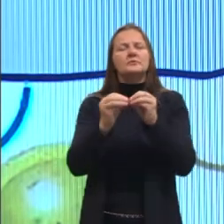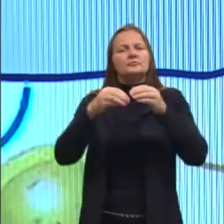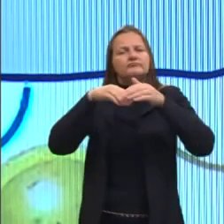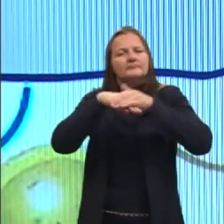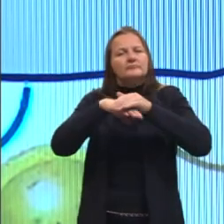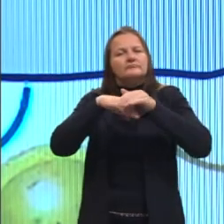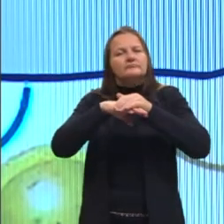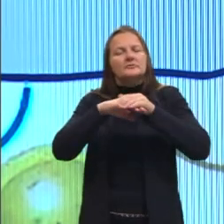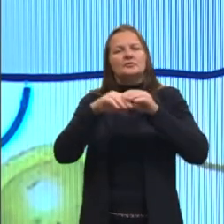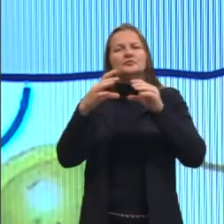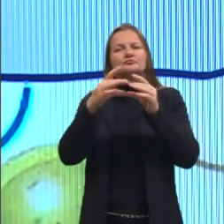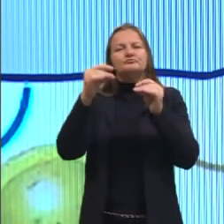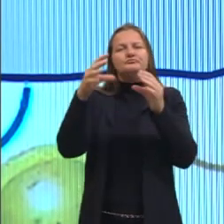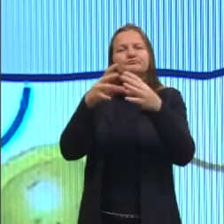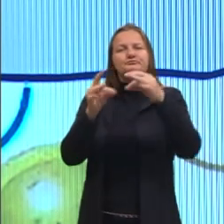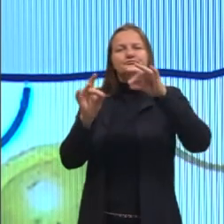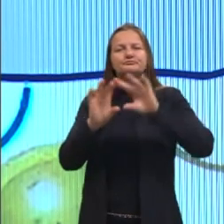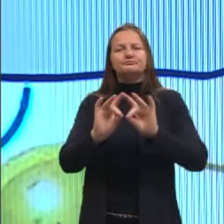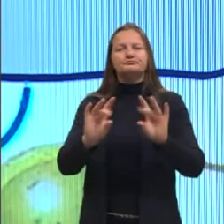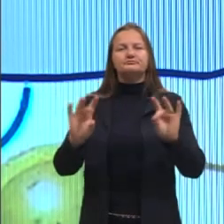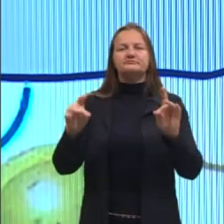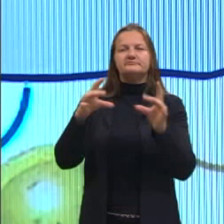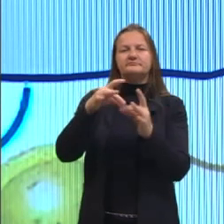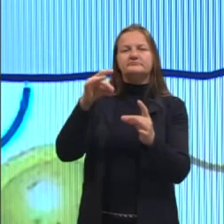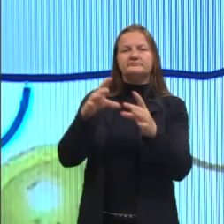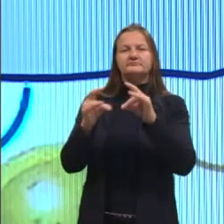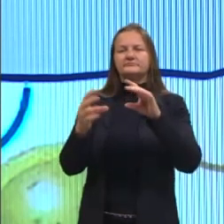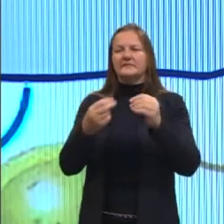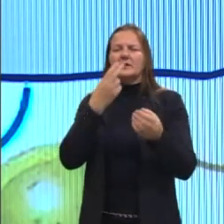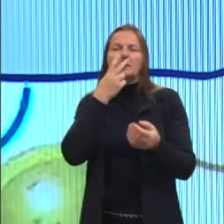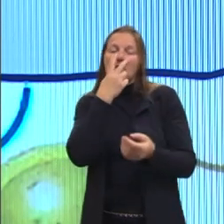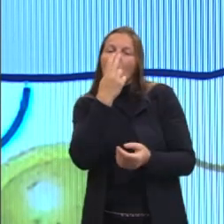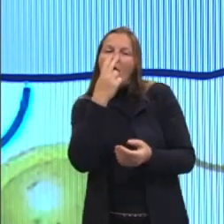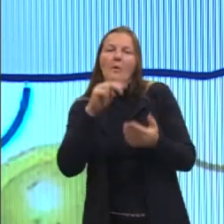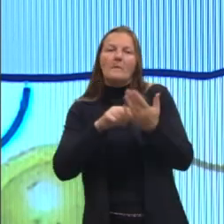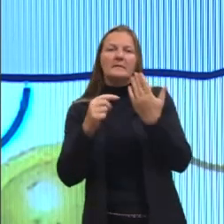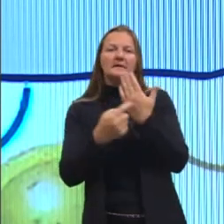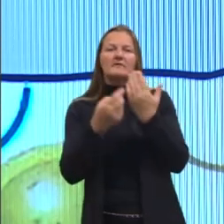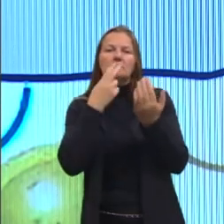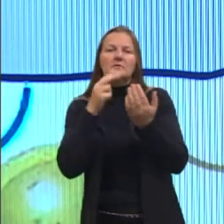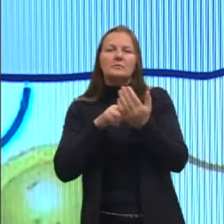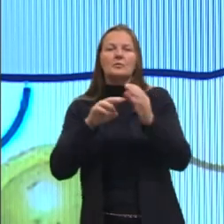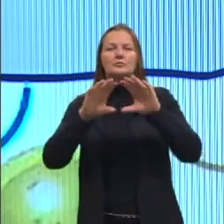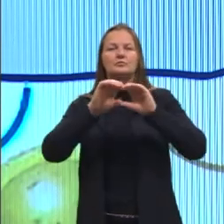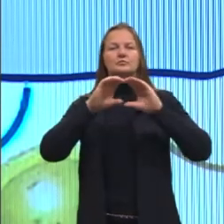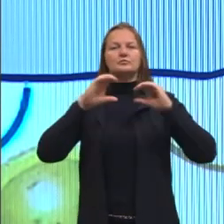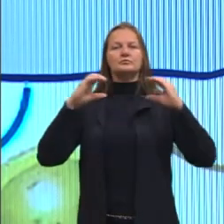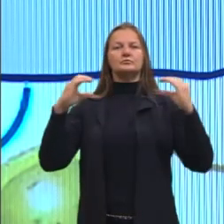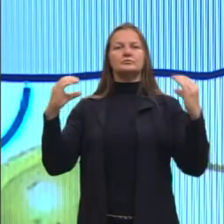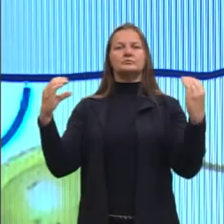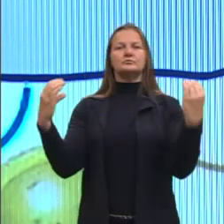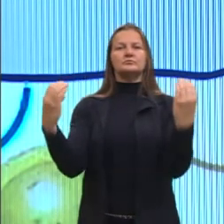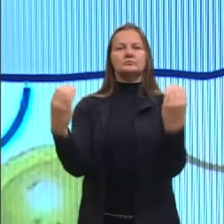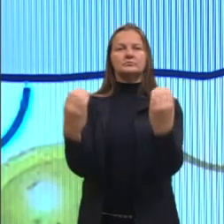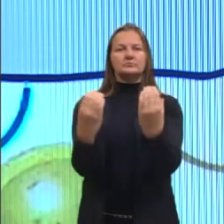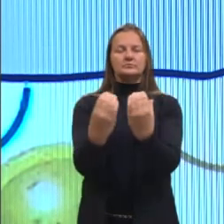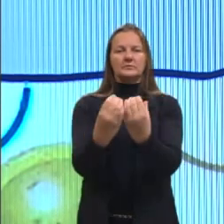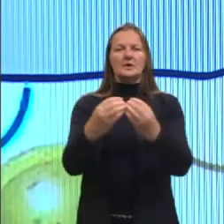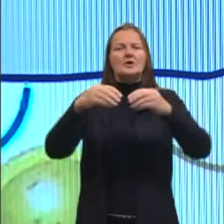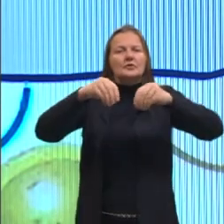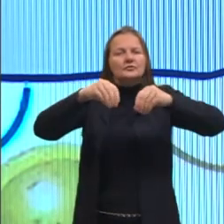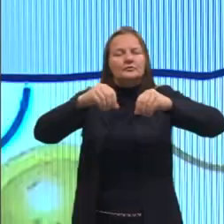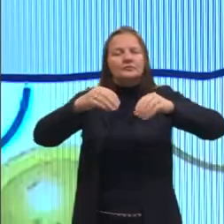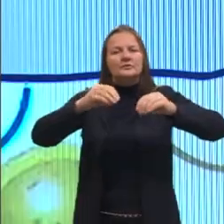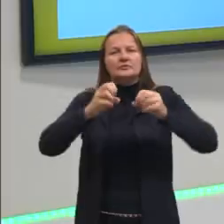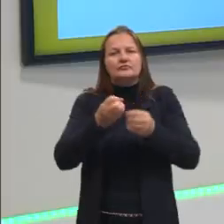secreções, tá? Então, ele é como se fosse o correio ali. Ele vai armazenar e depois vai distribuir as substâncias.